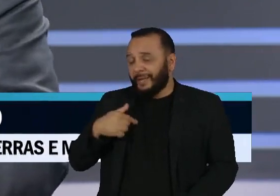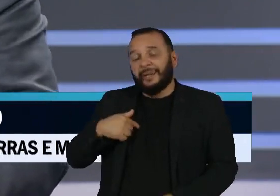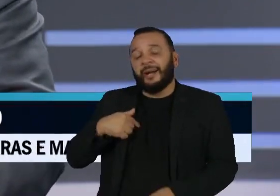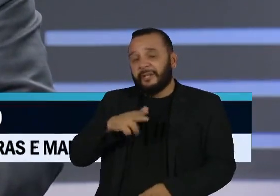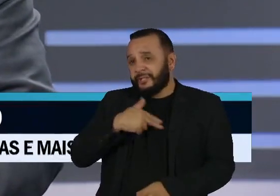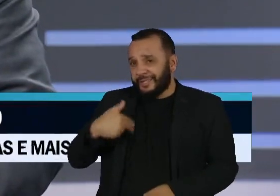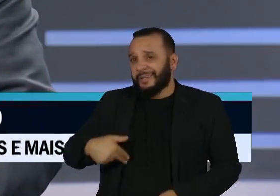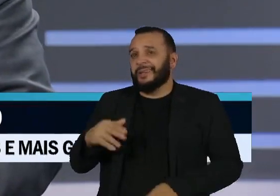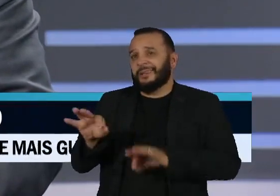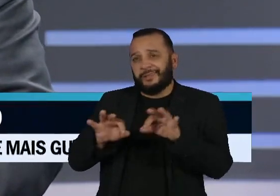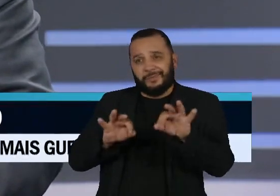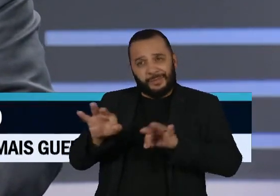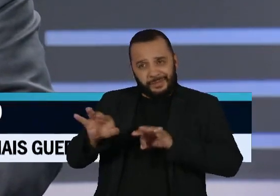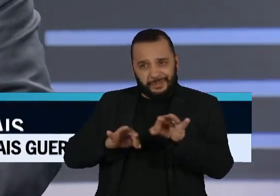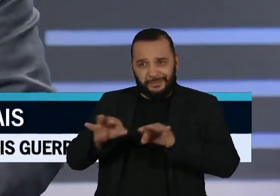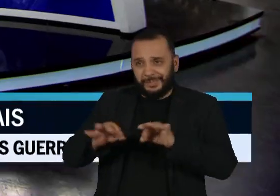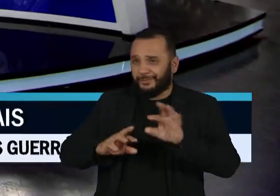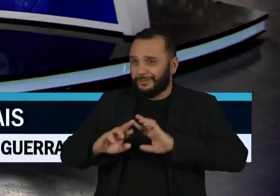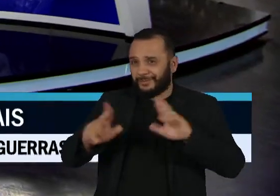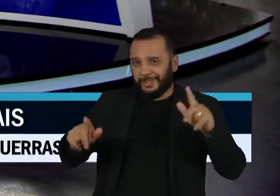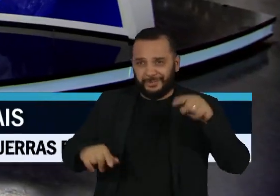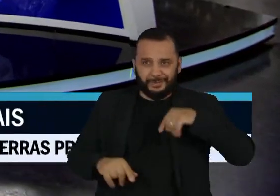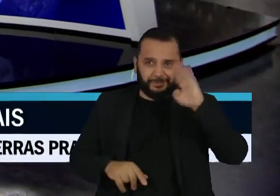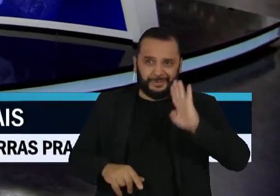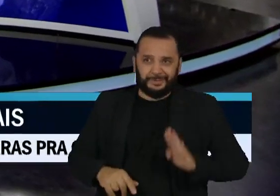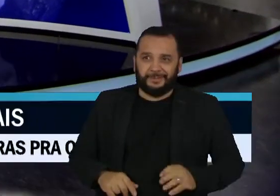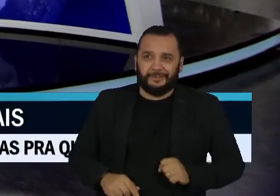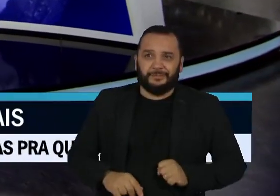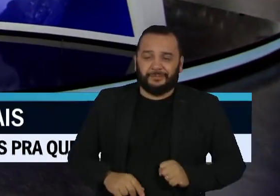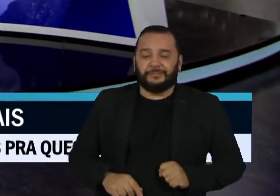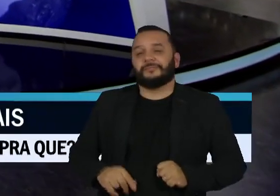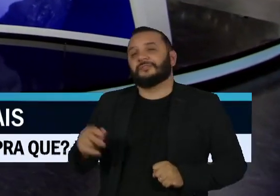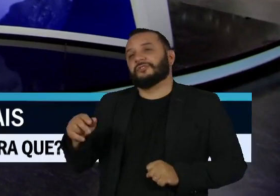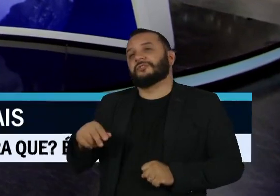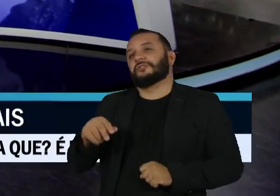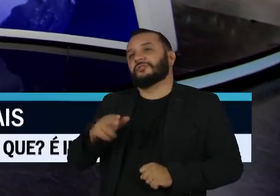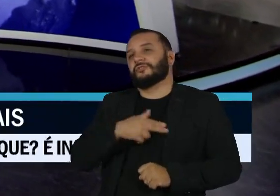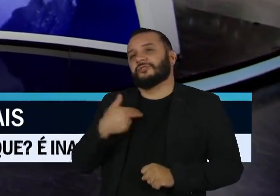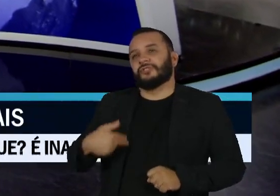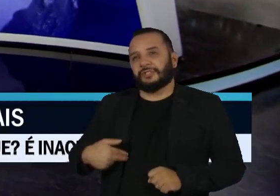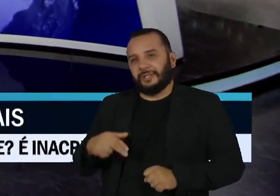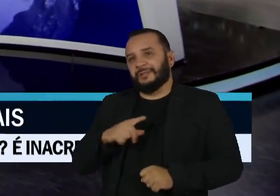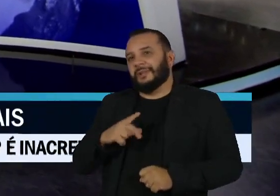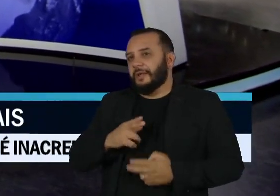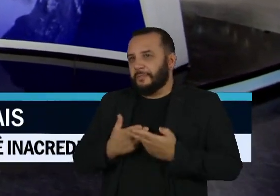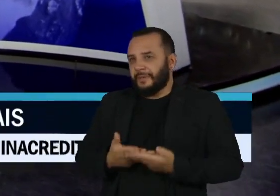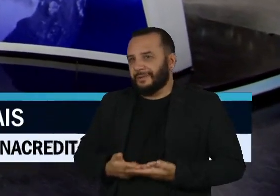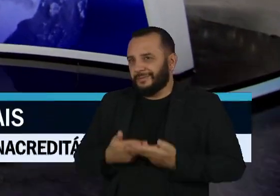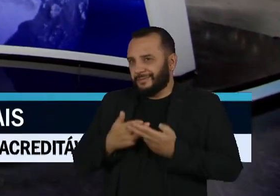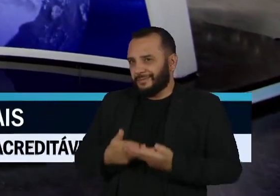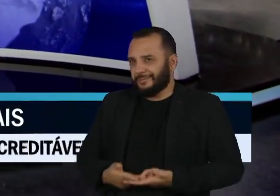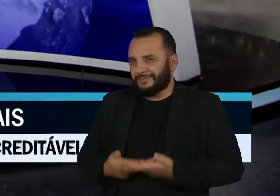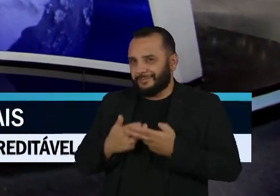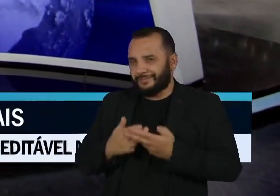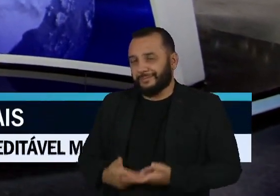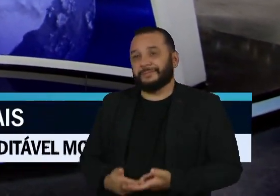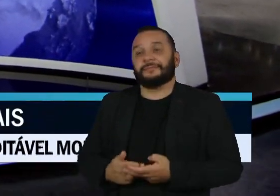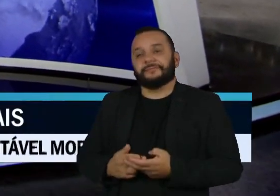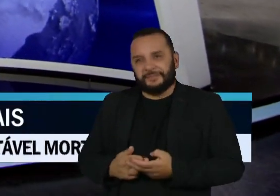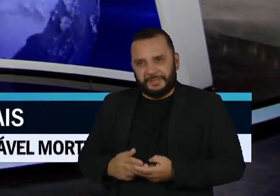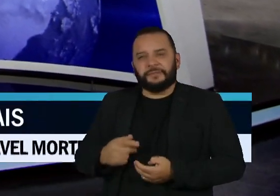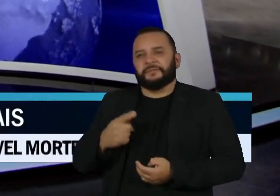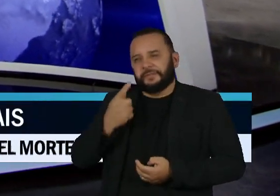planejamento um pouco diferente do processo ocidental, ela tem paciência. E mais cedo ou mais tarde, a gente vai ver,